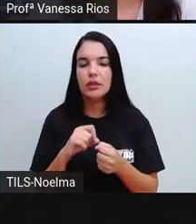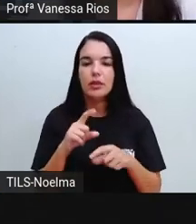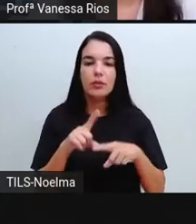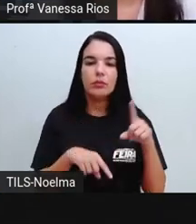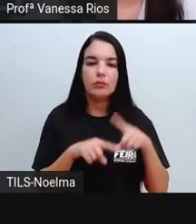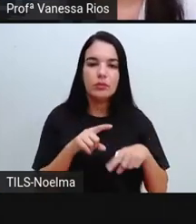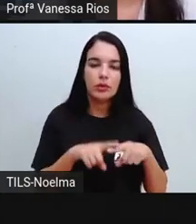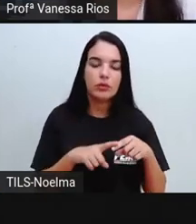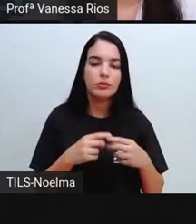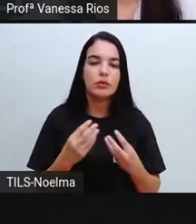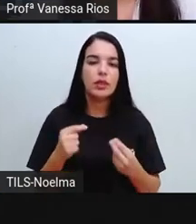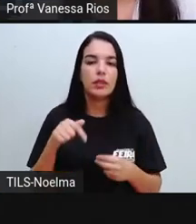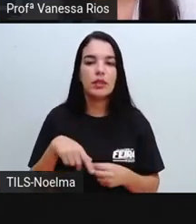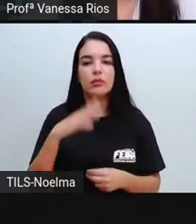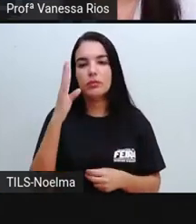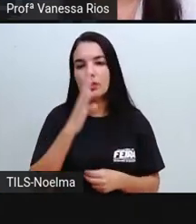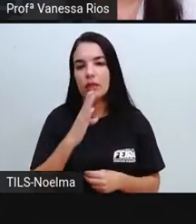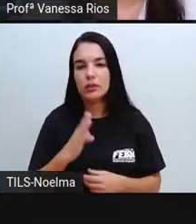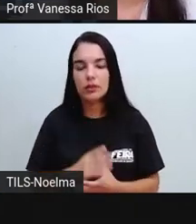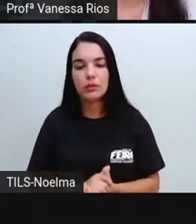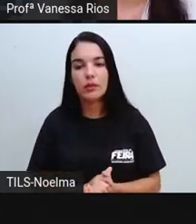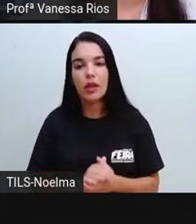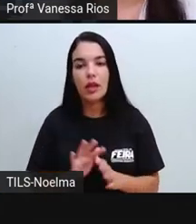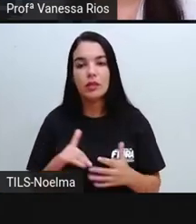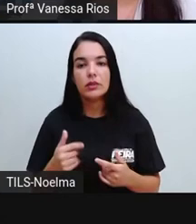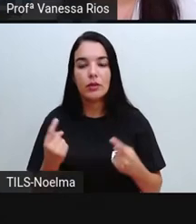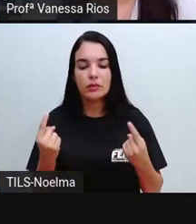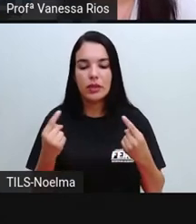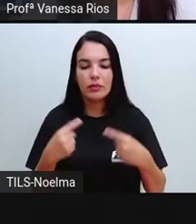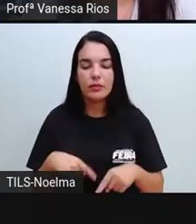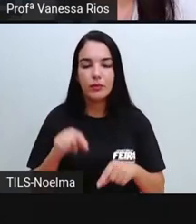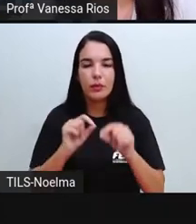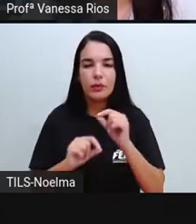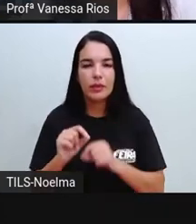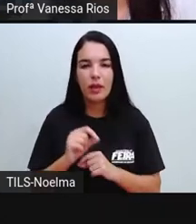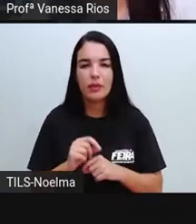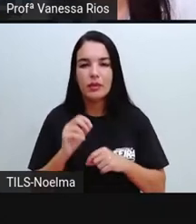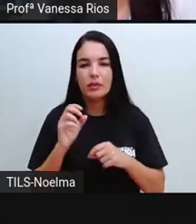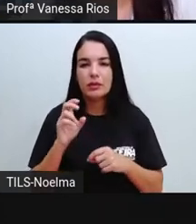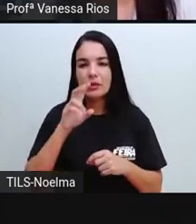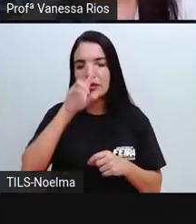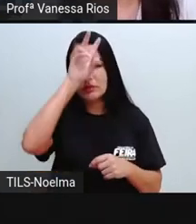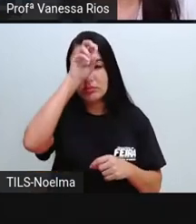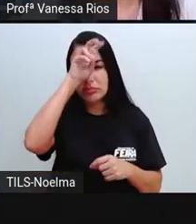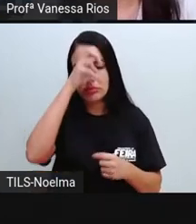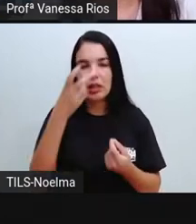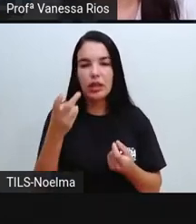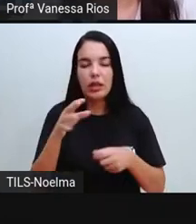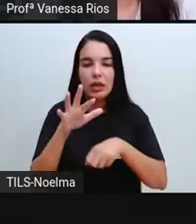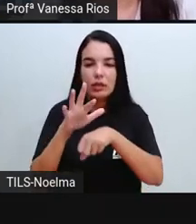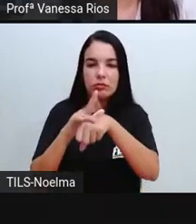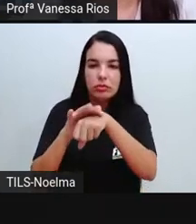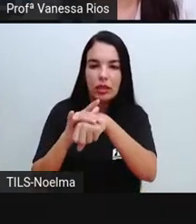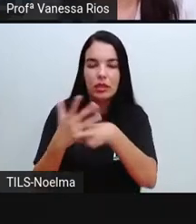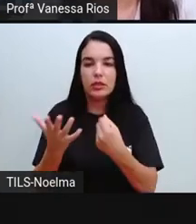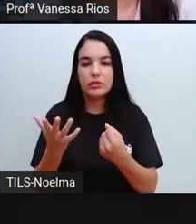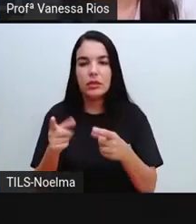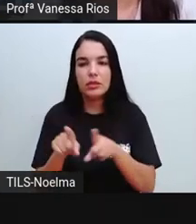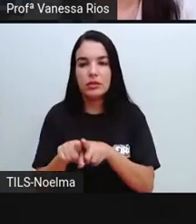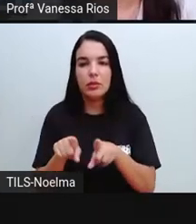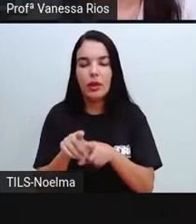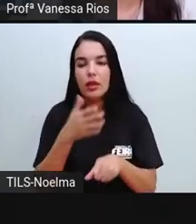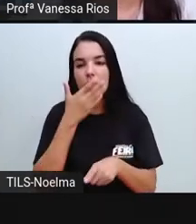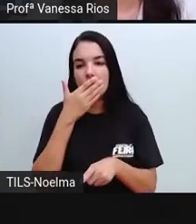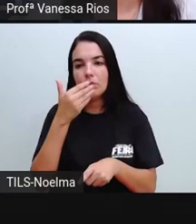em nosso país. Então, desafios como pragas, né, como doenças, desafios como uma